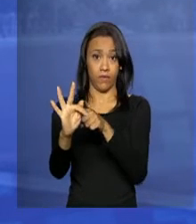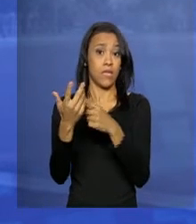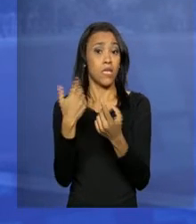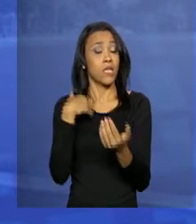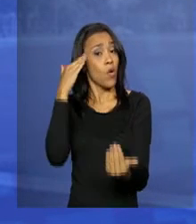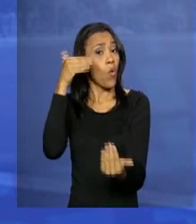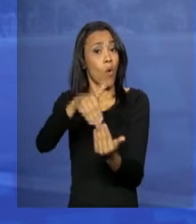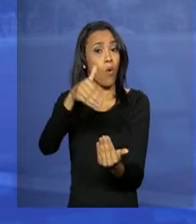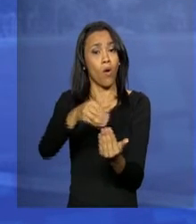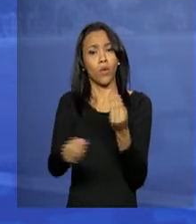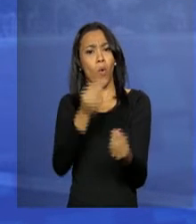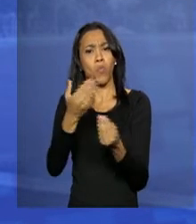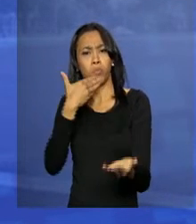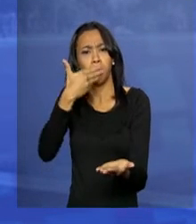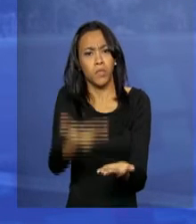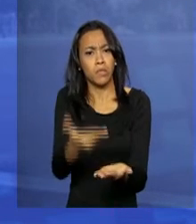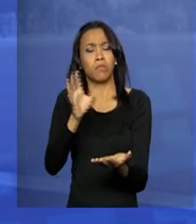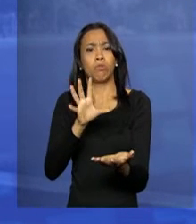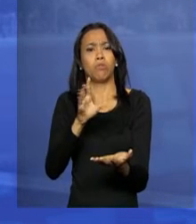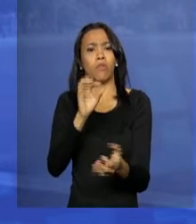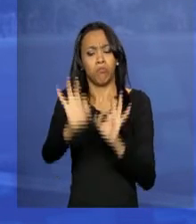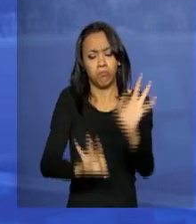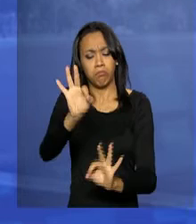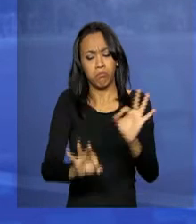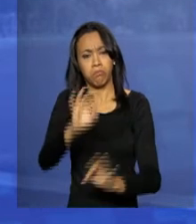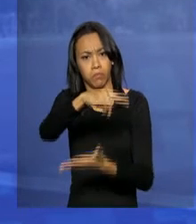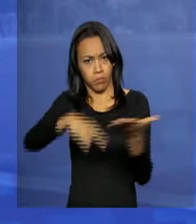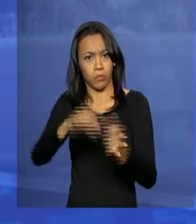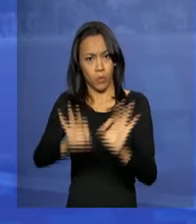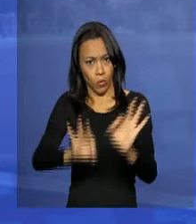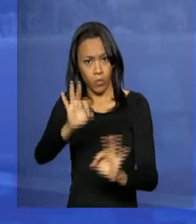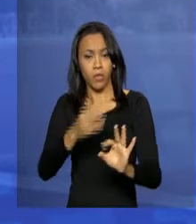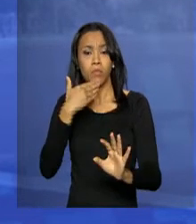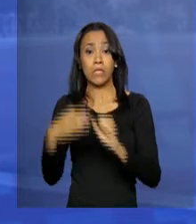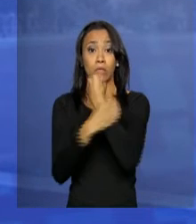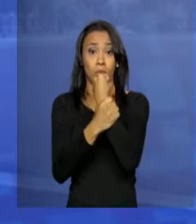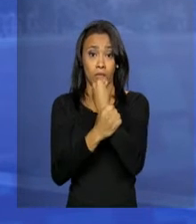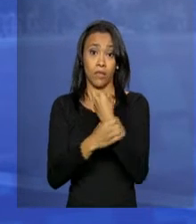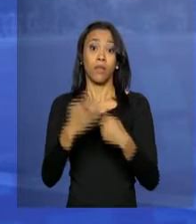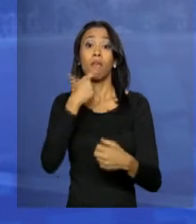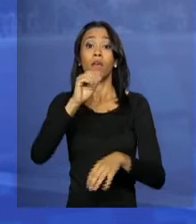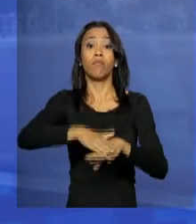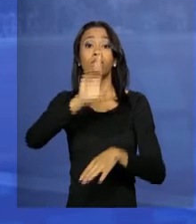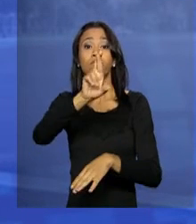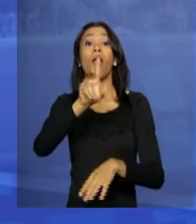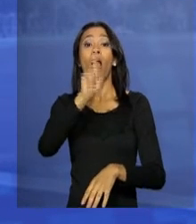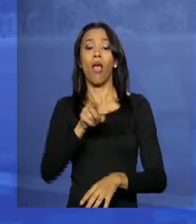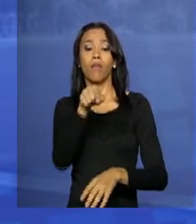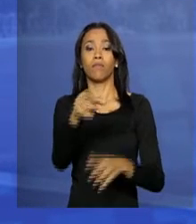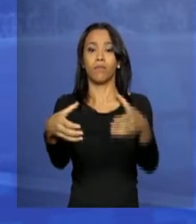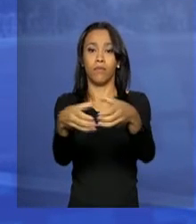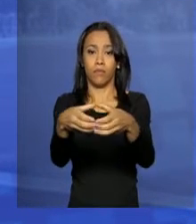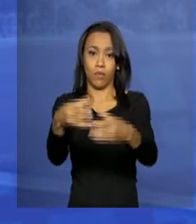admite uma impugnação dessa natureza feita por mandado de segurança, tendo como impetrante um partido político.